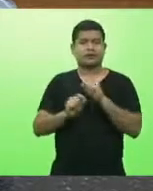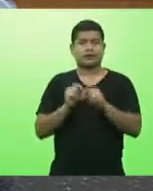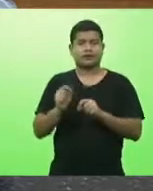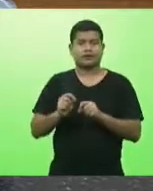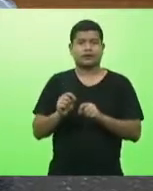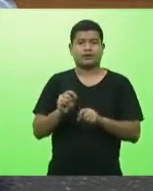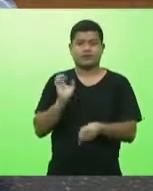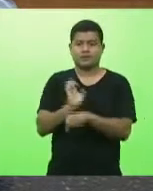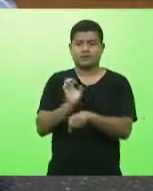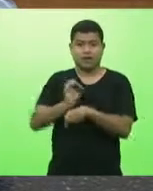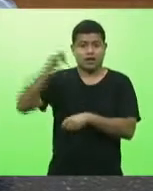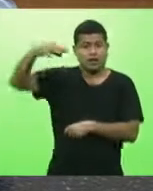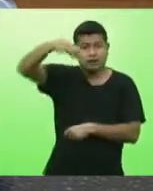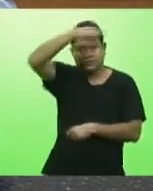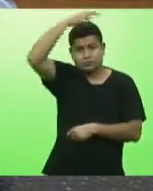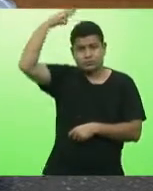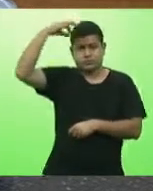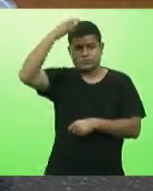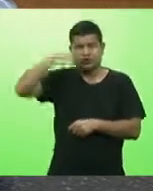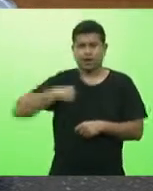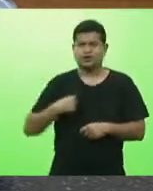realmente é uma coisa